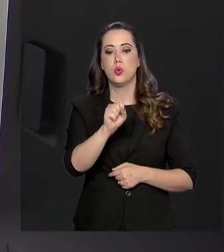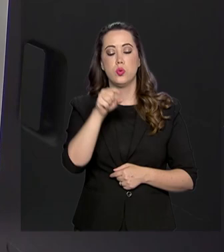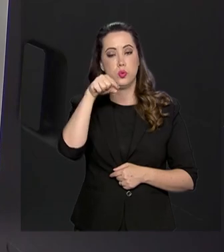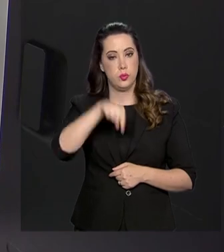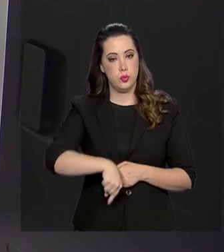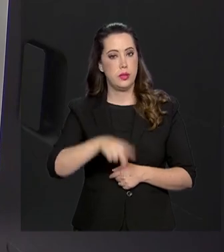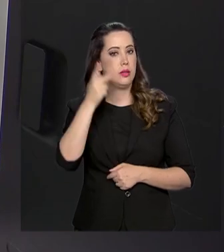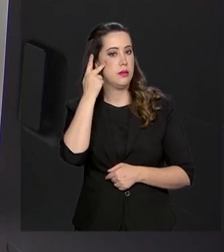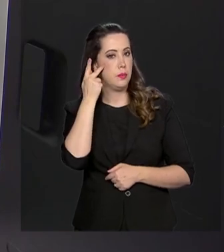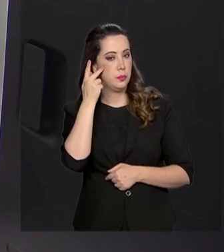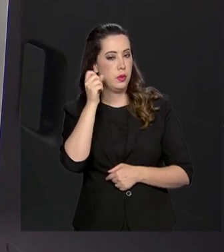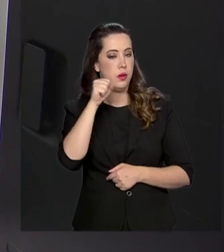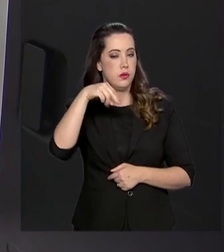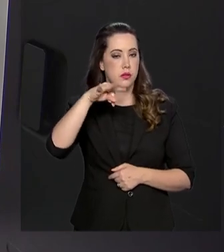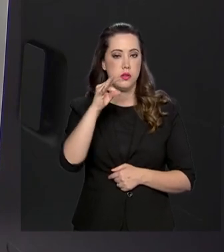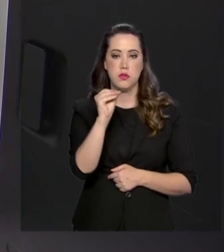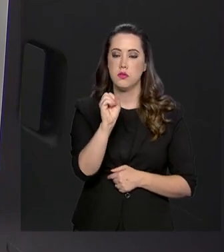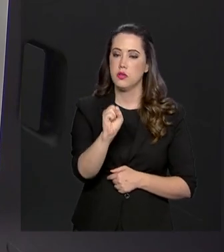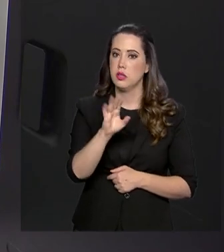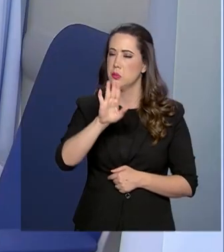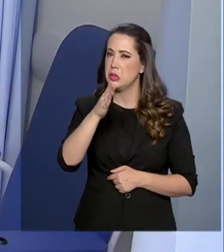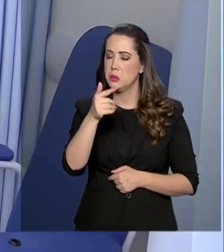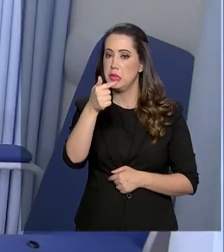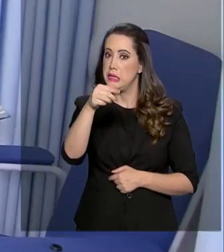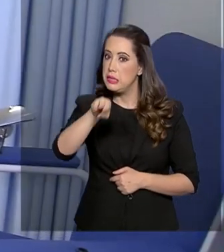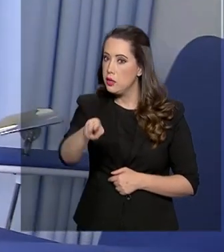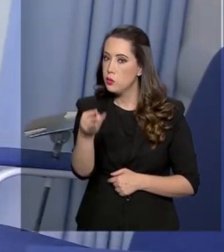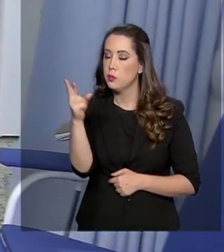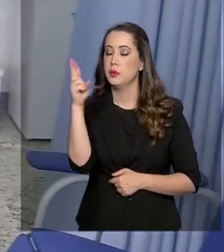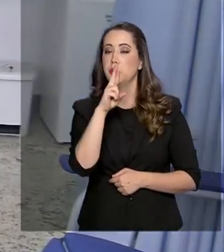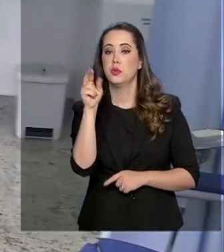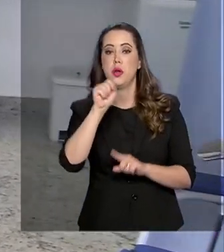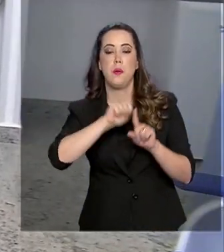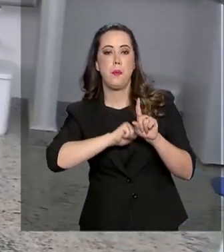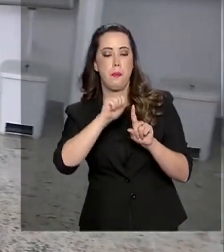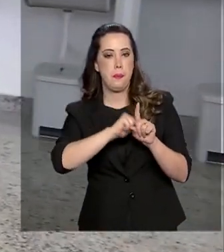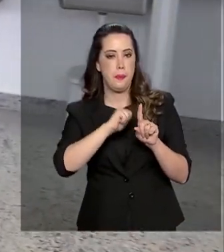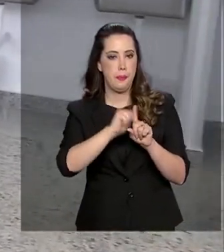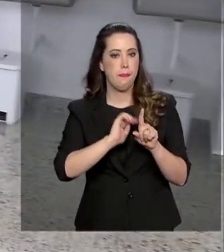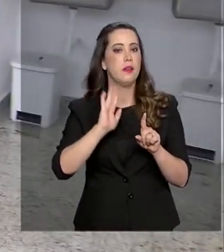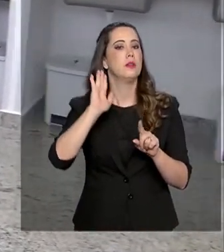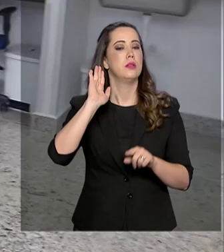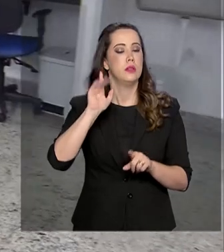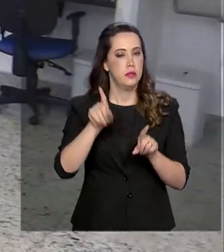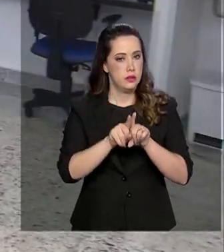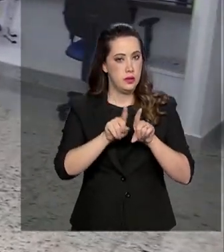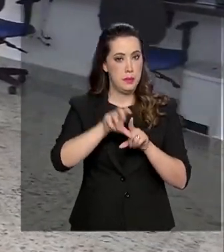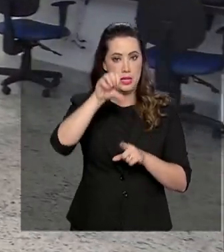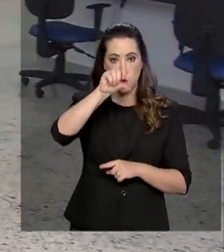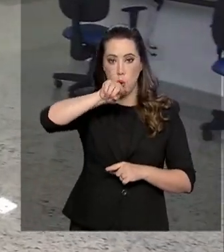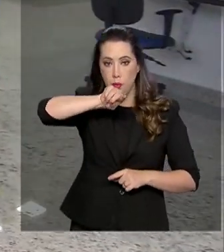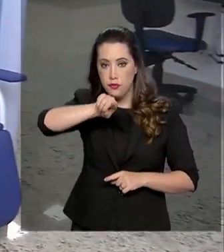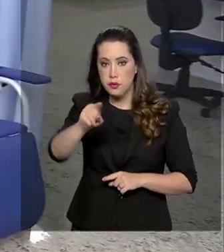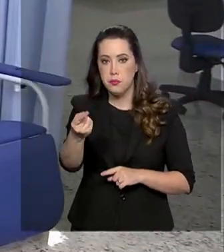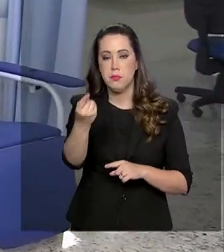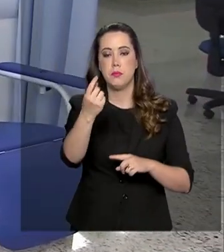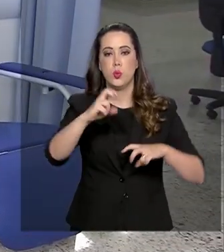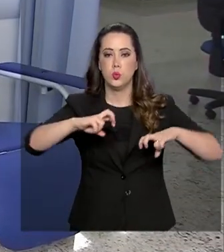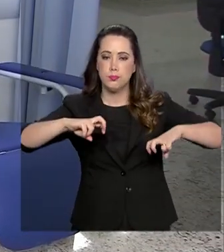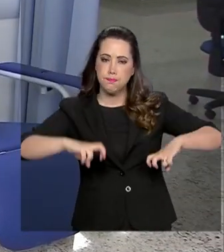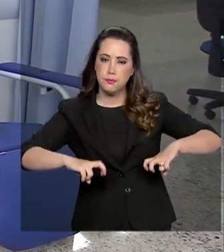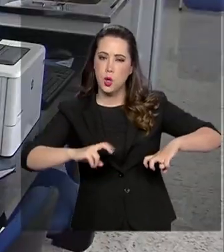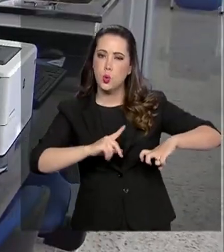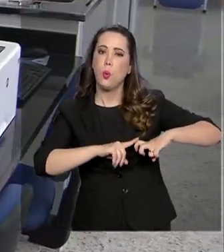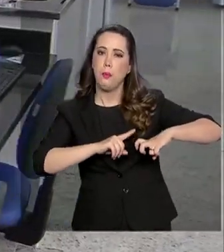na Baixada Santista. São cerca de 7 milhões de reais por mês e também cerca de 9 mil consultas por mês. A